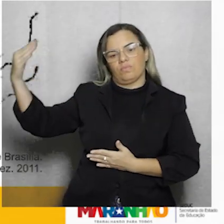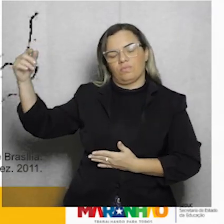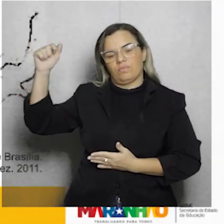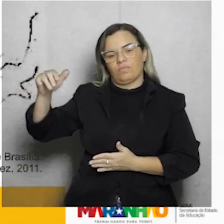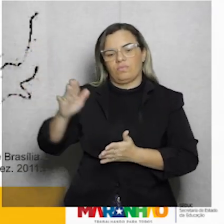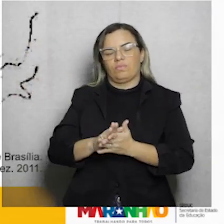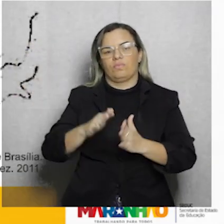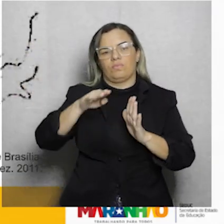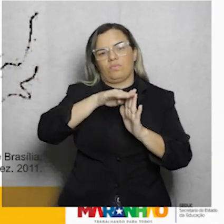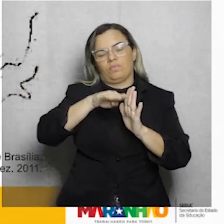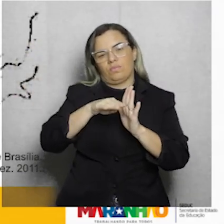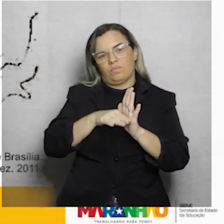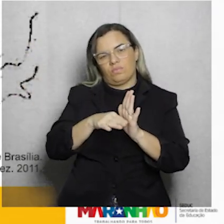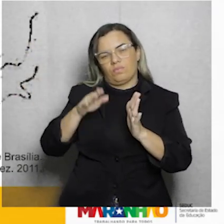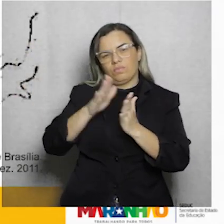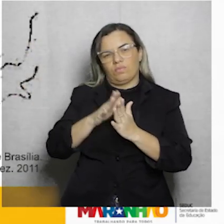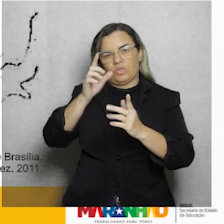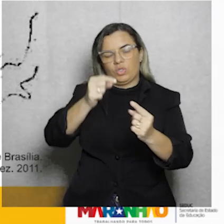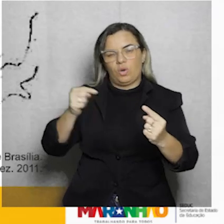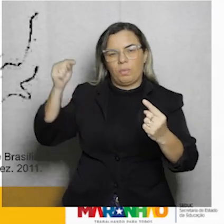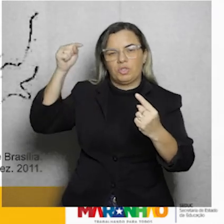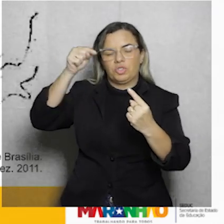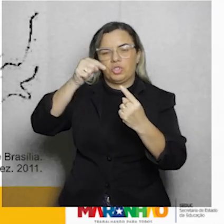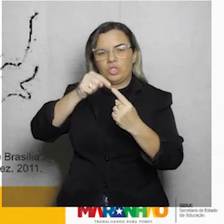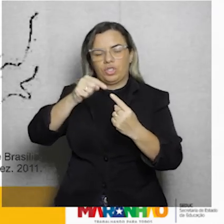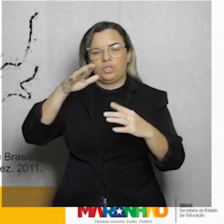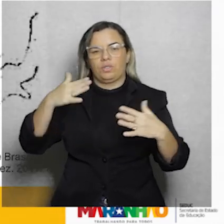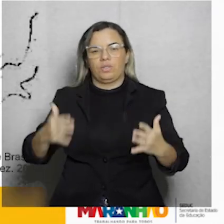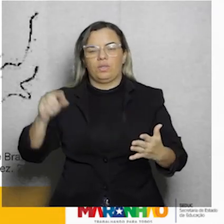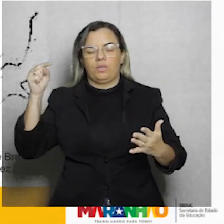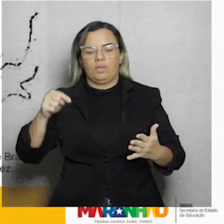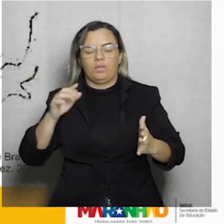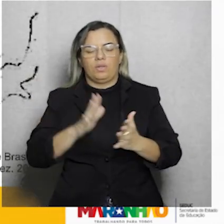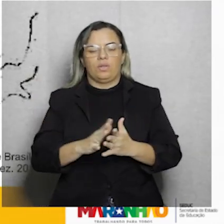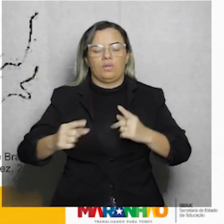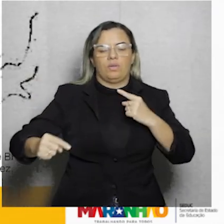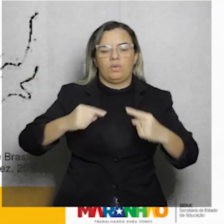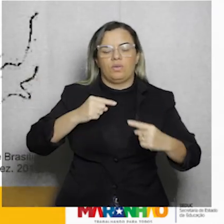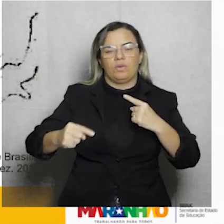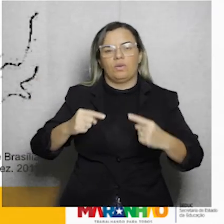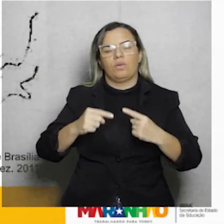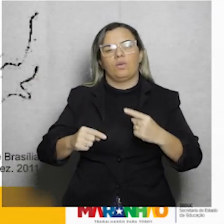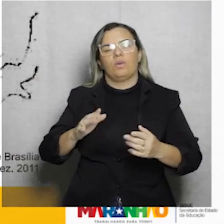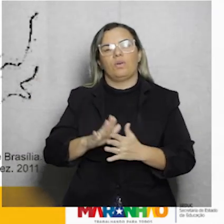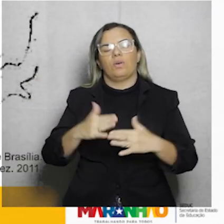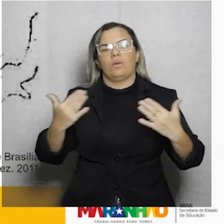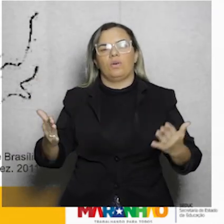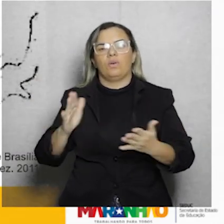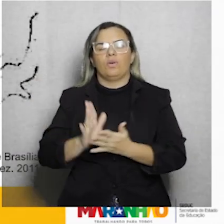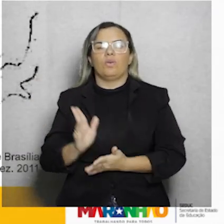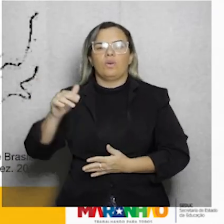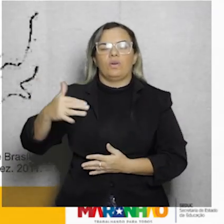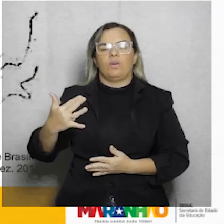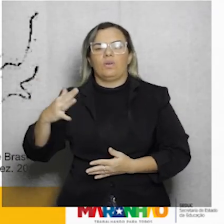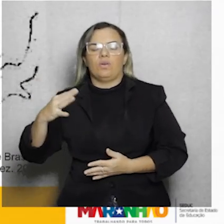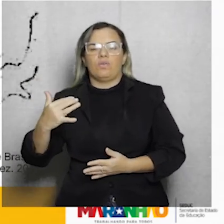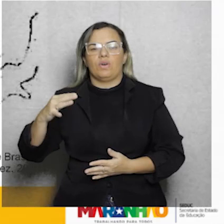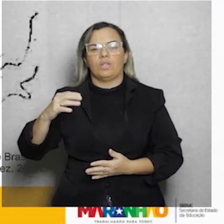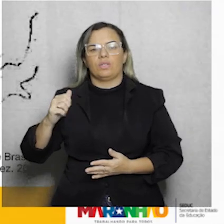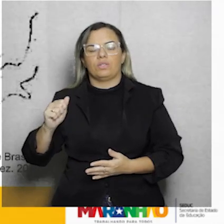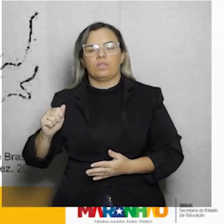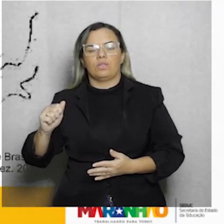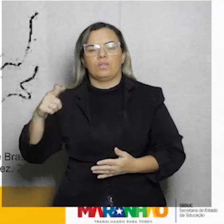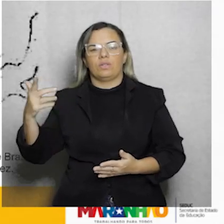plano de metas. A política do ufanismo, da famosa frase, ufanista,